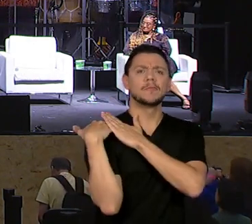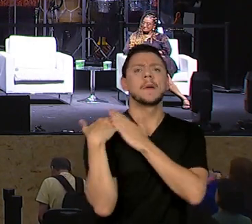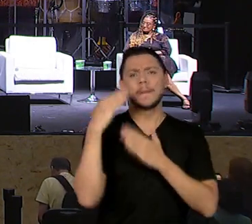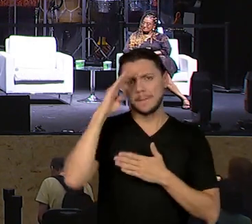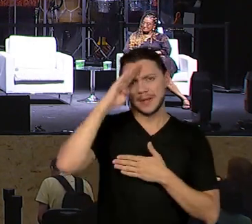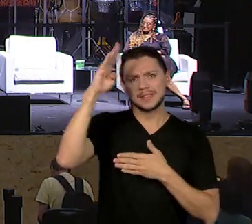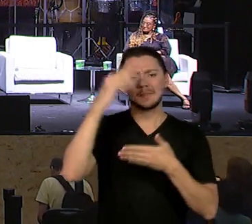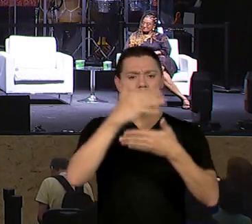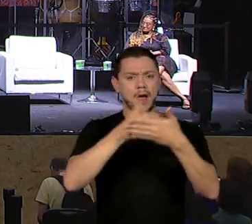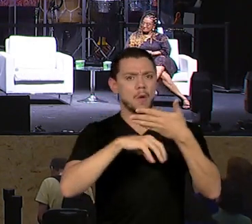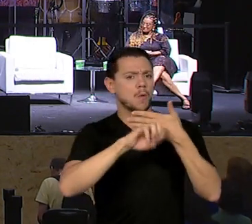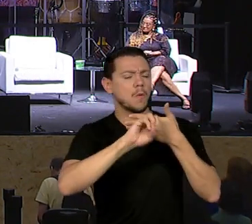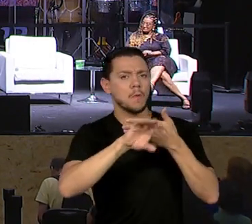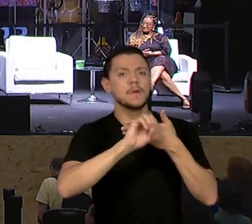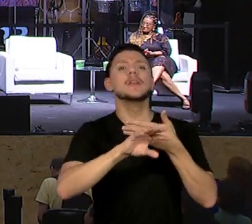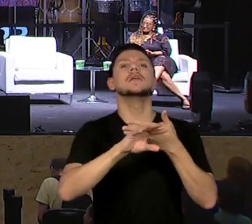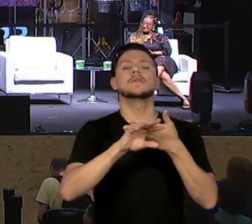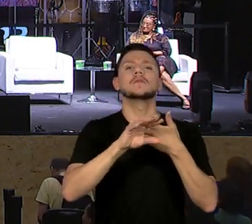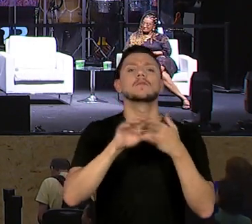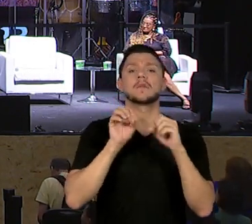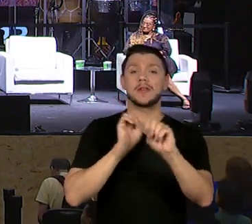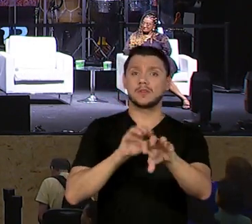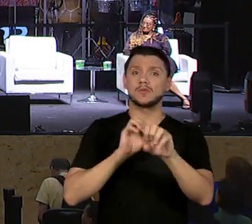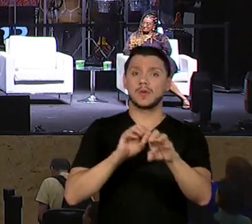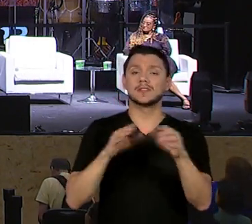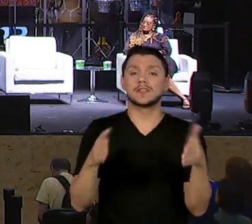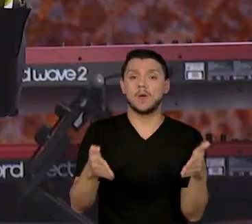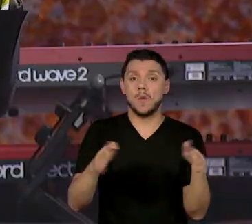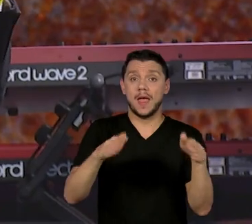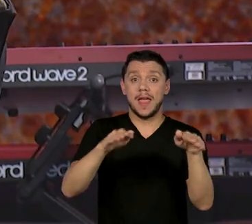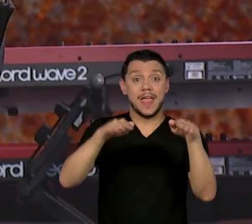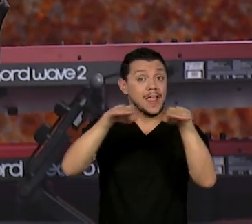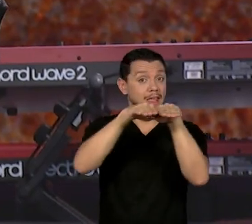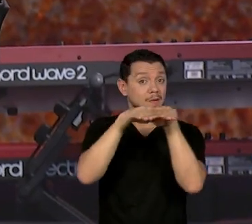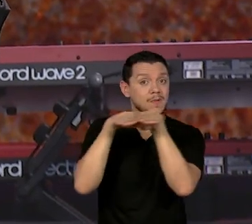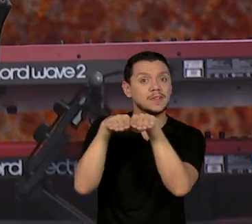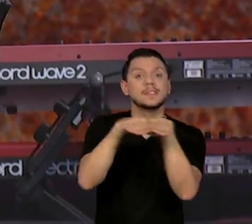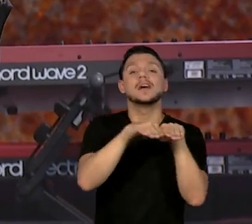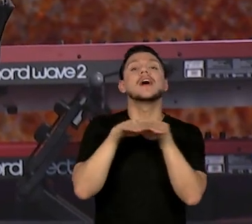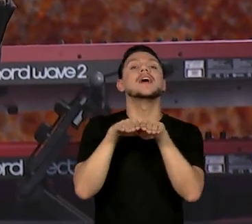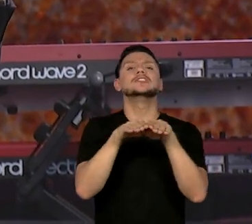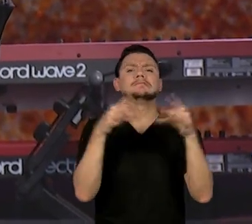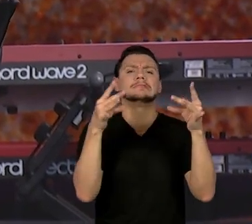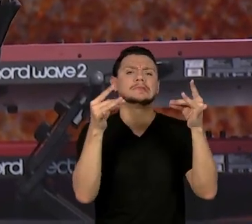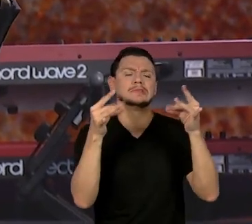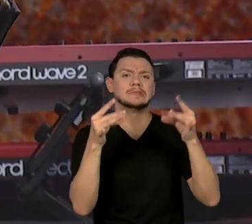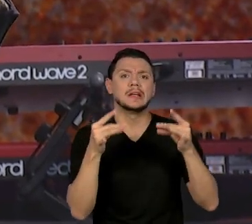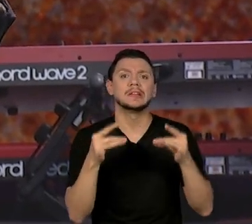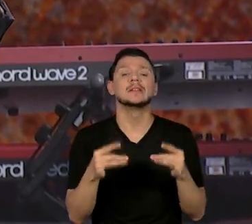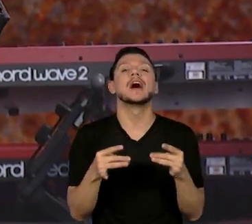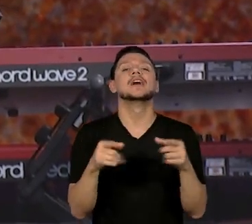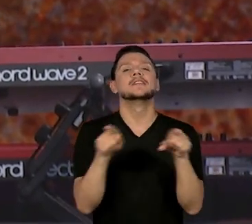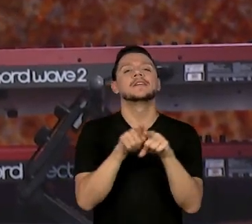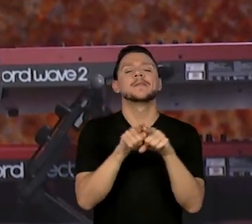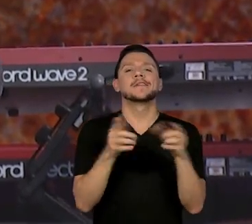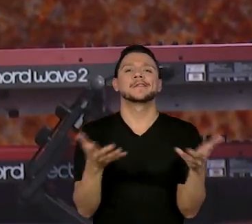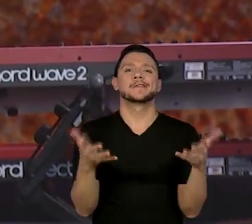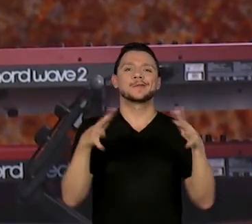da cidade, com a educação com equidade integral e inclusiva,